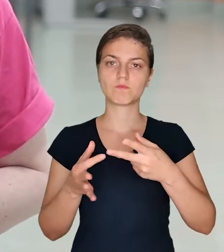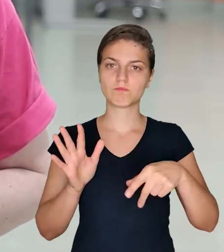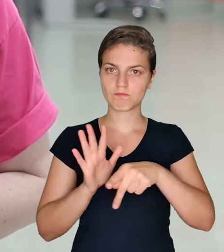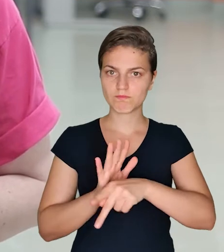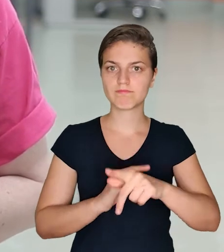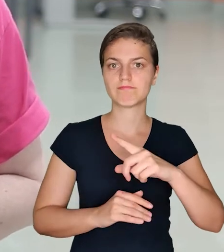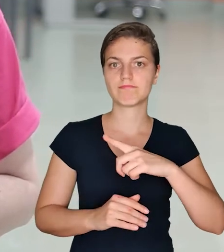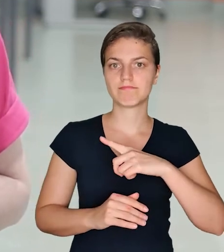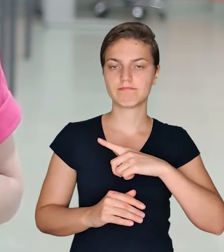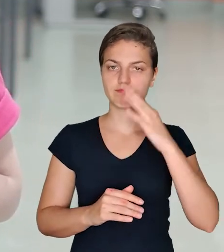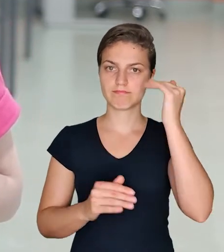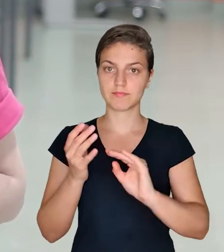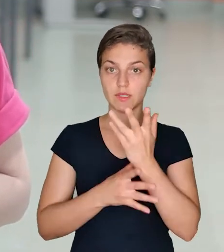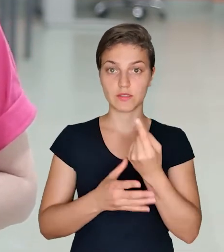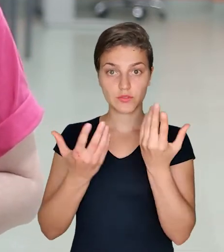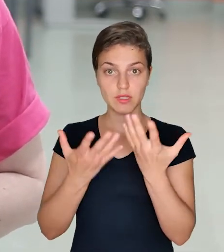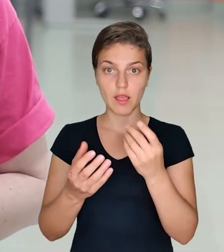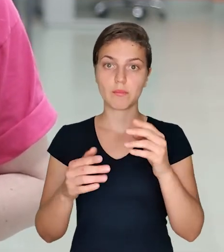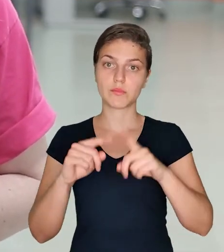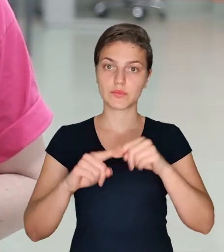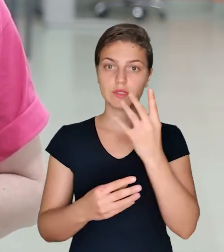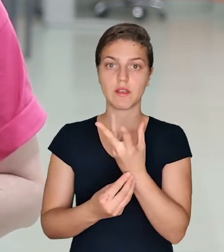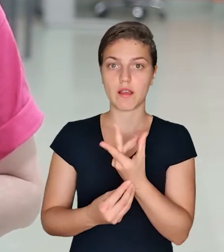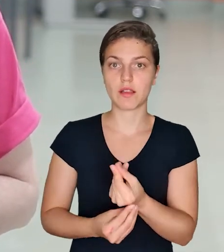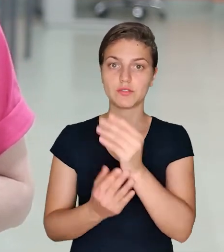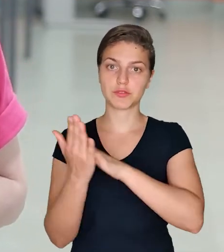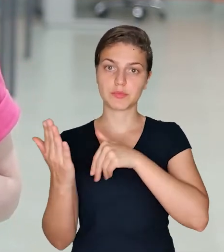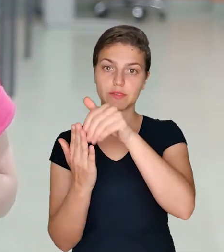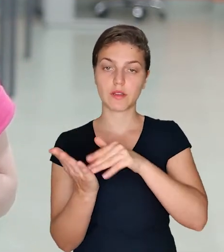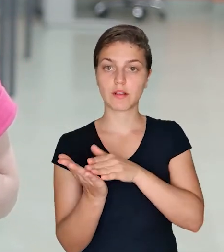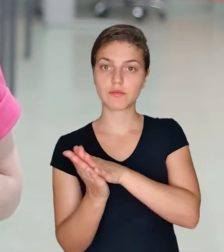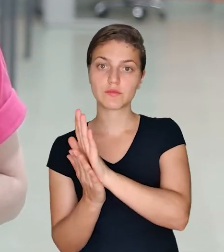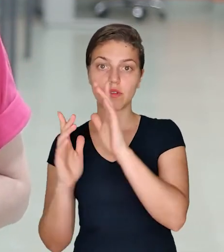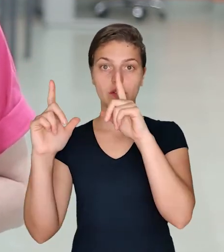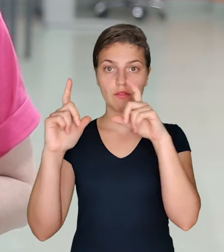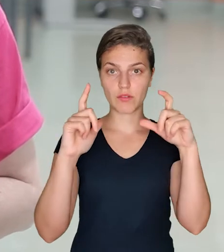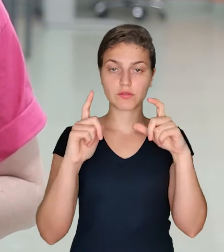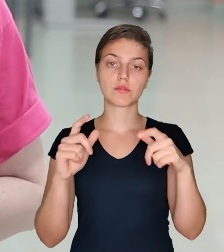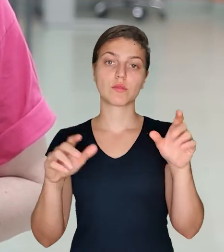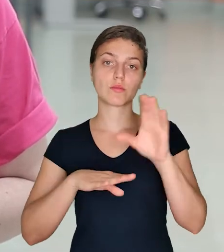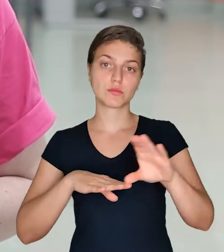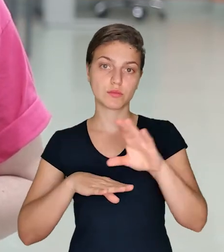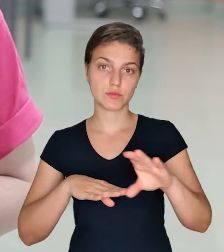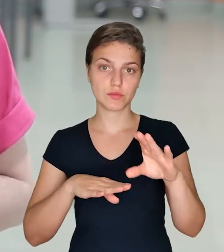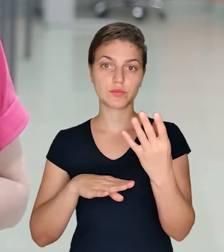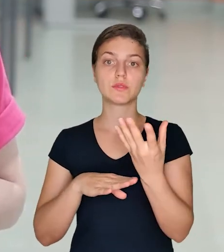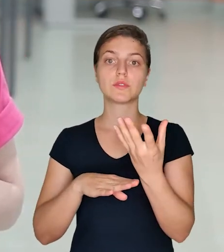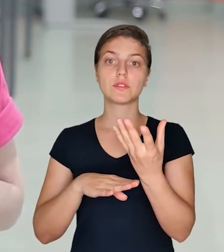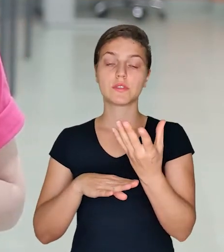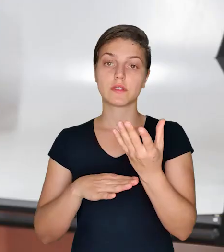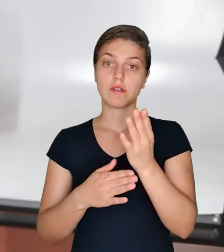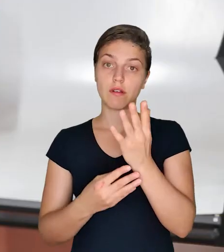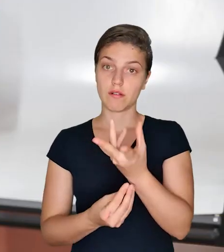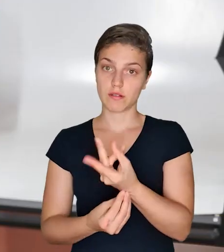ser mais que um produtor de obras de arte, pintor, gravurista, fotógrafo, o curso de artes visuais é perfeito para